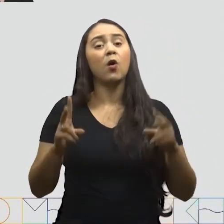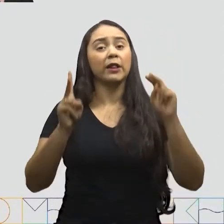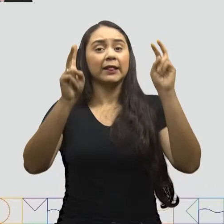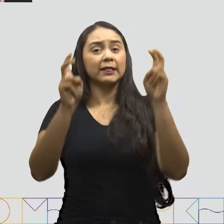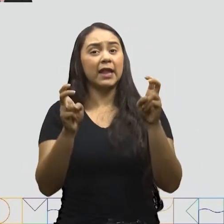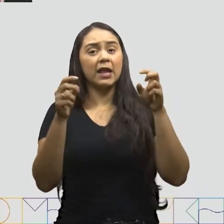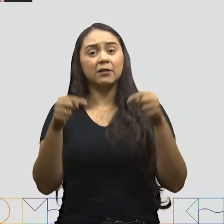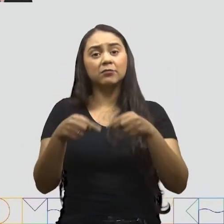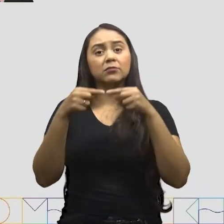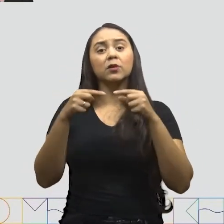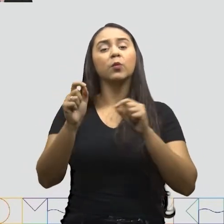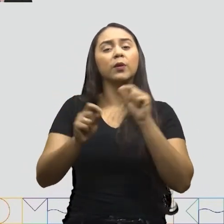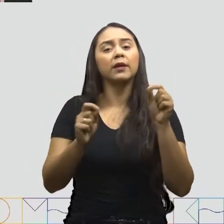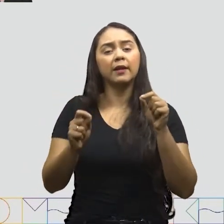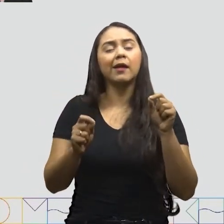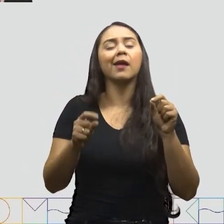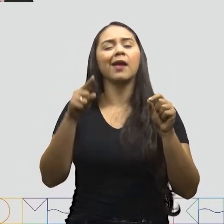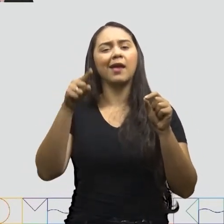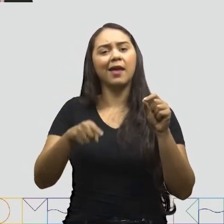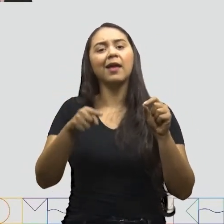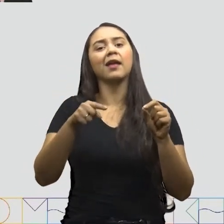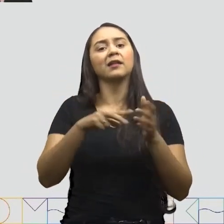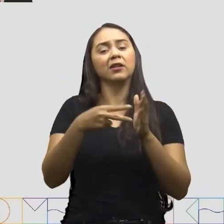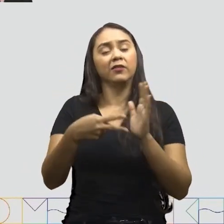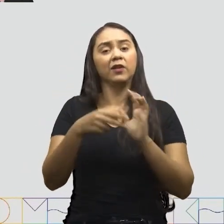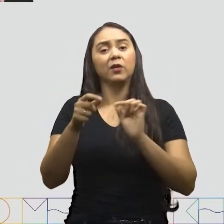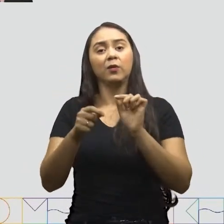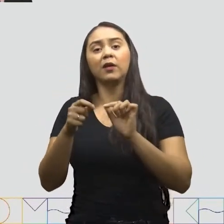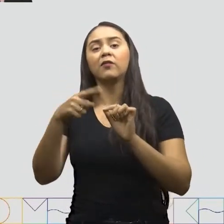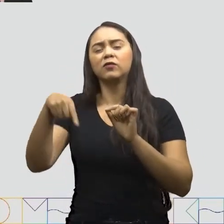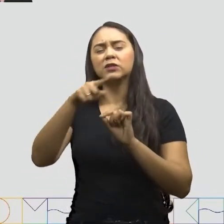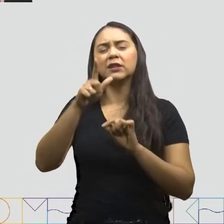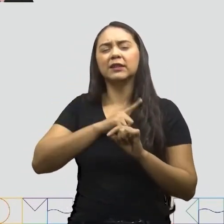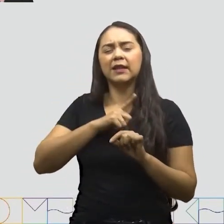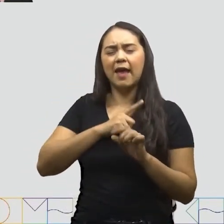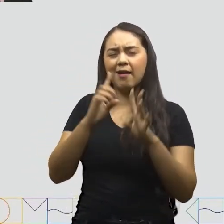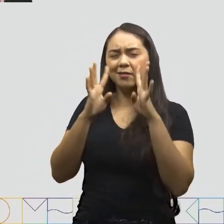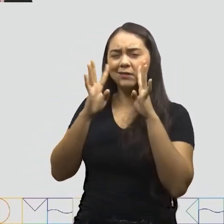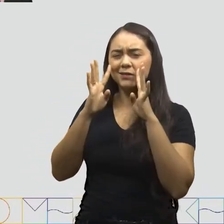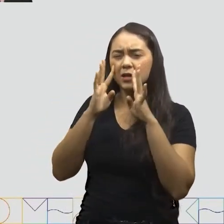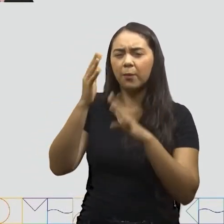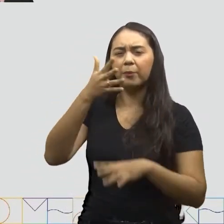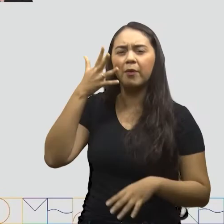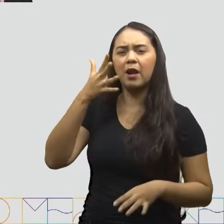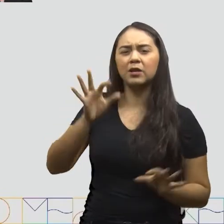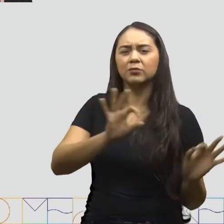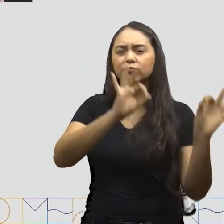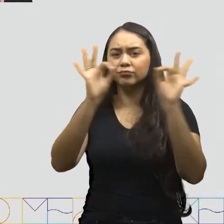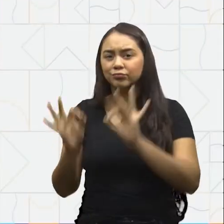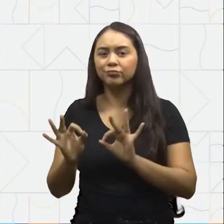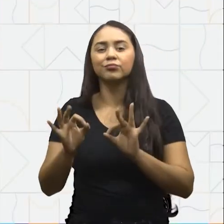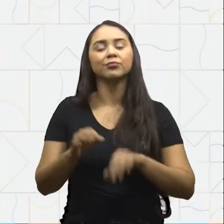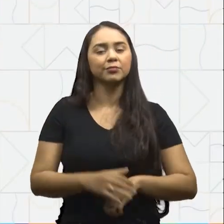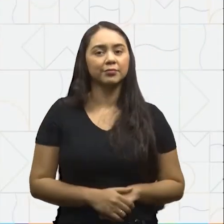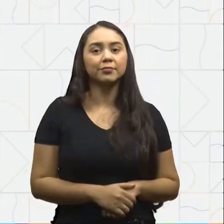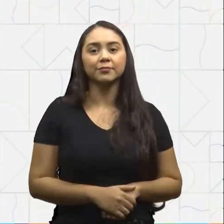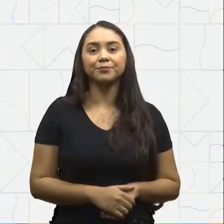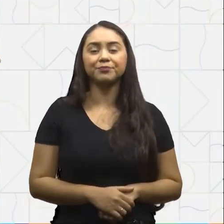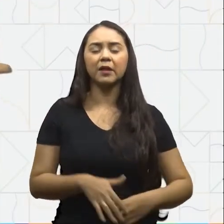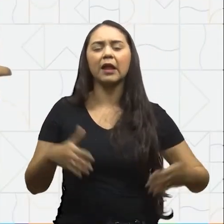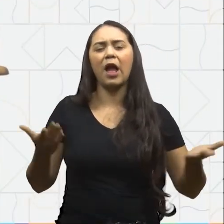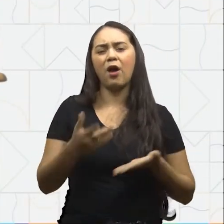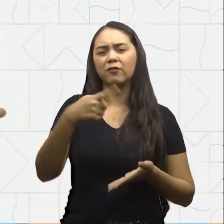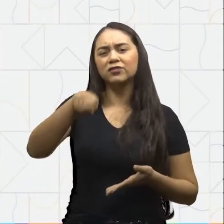Sobre o tema correto É mais uma demonstração De que você ouviu Atentamente o seu colega Agora